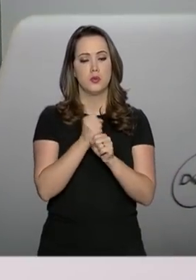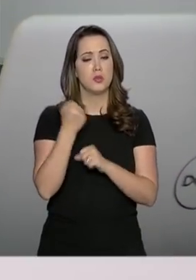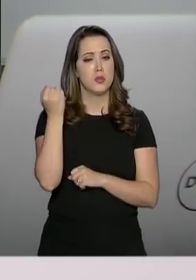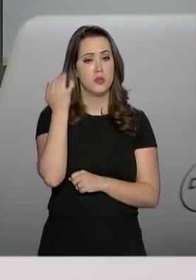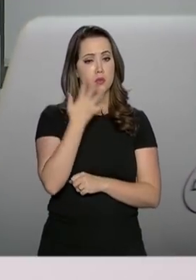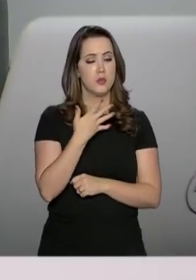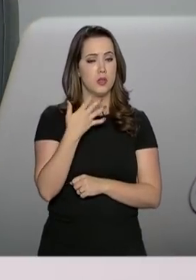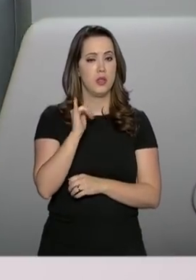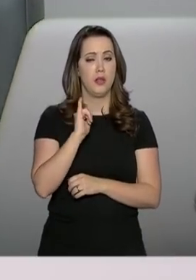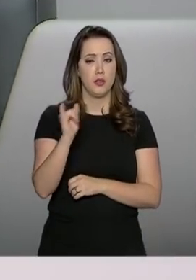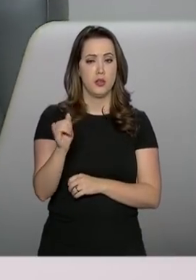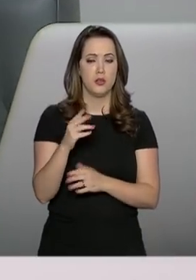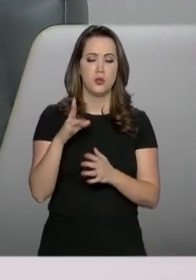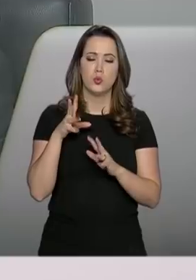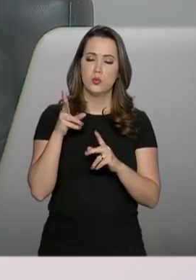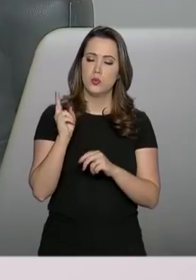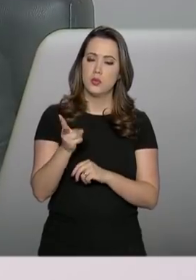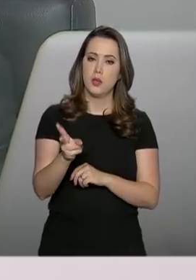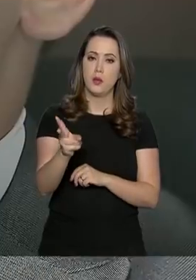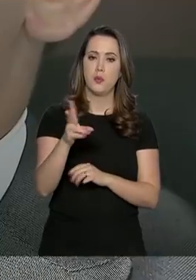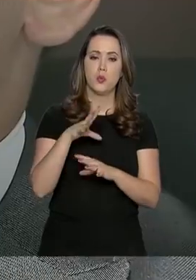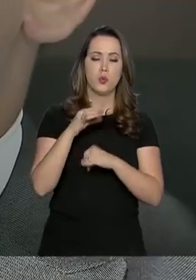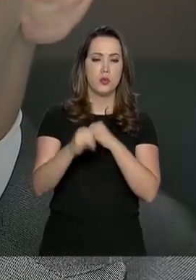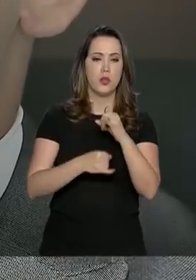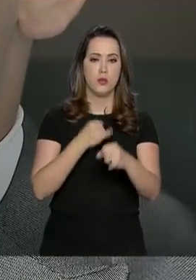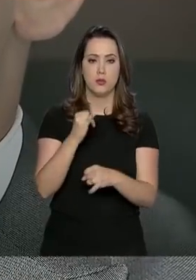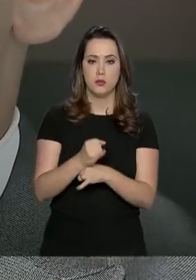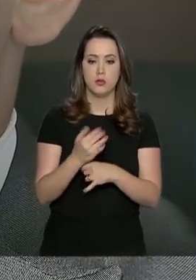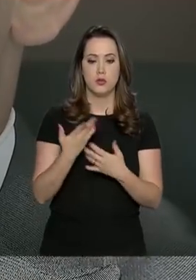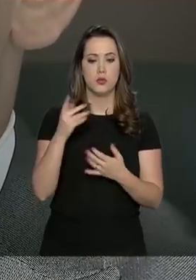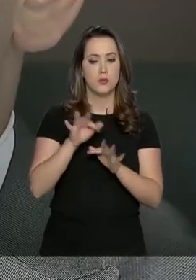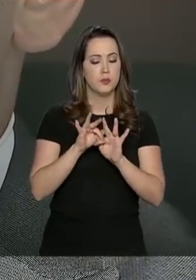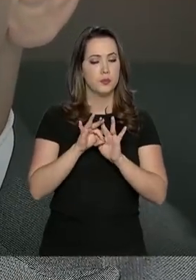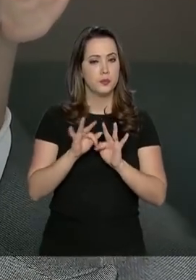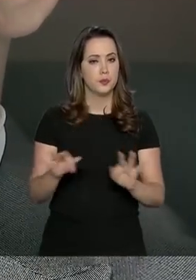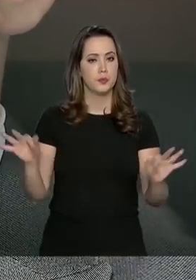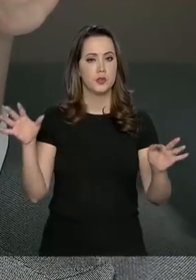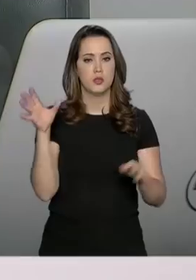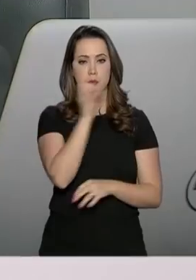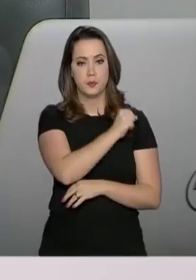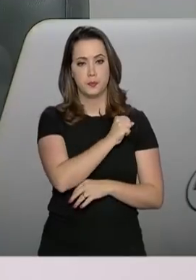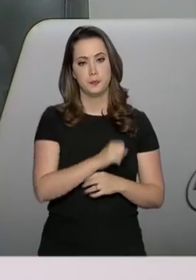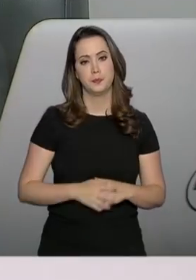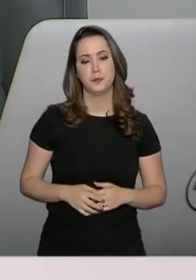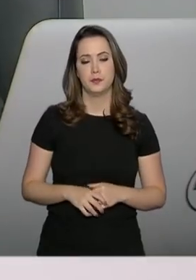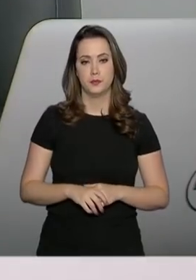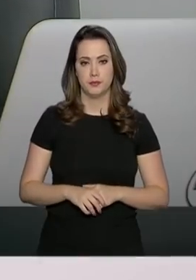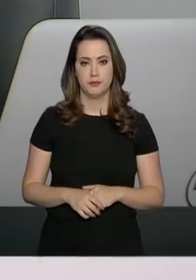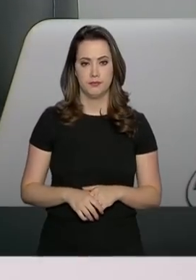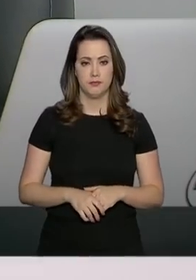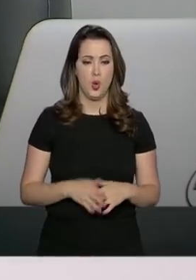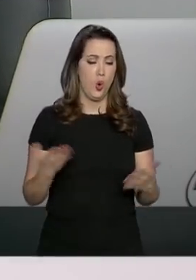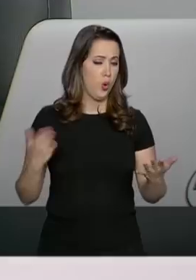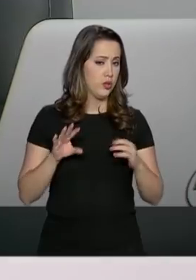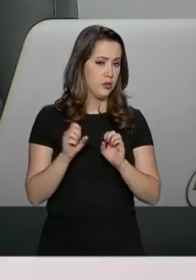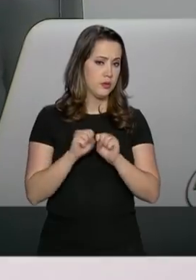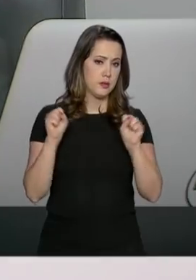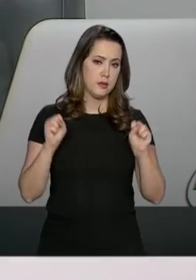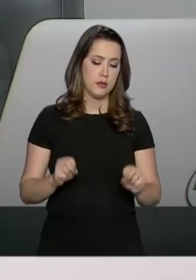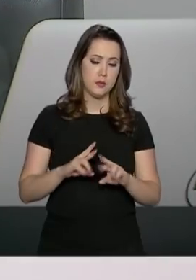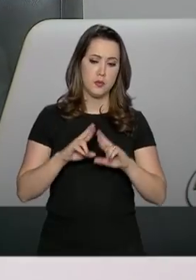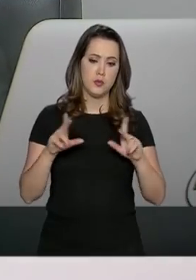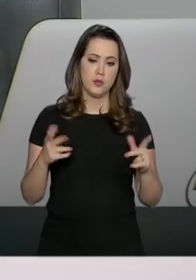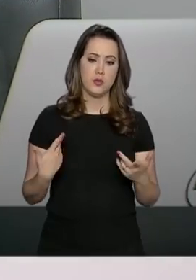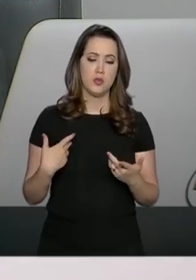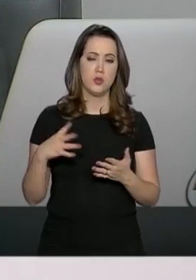que a declaração é feita totalmente pela internet. É simples e rápido. Hoje em dia, existem sistemas que